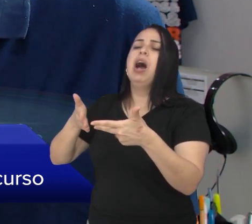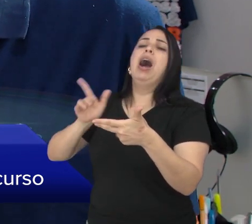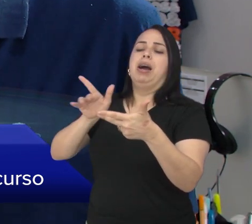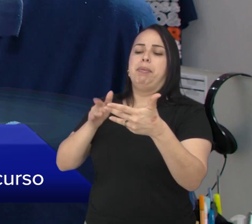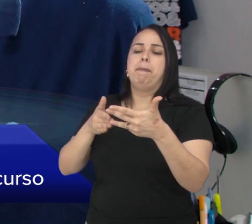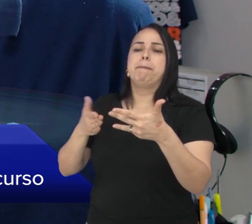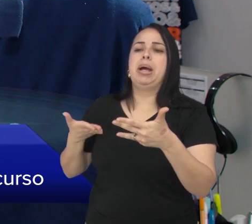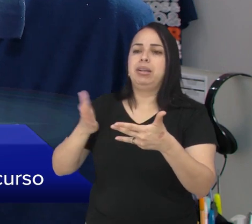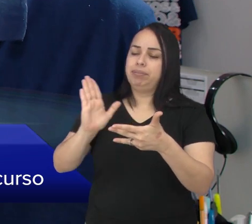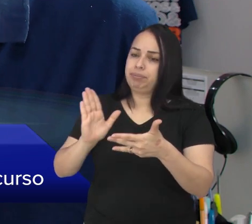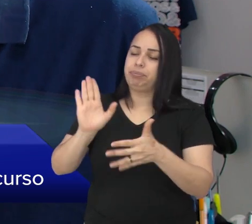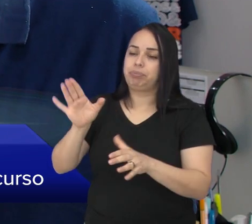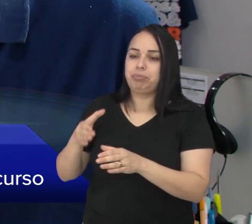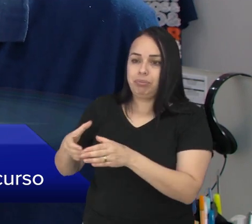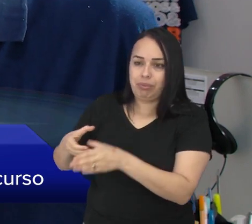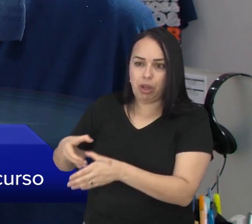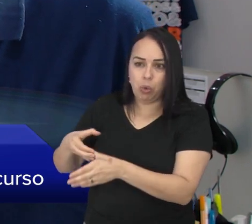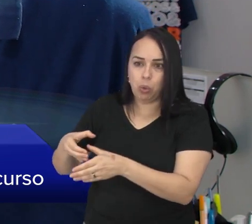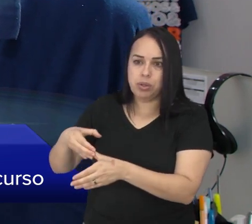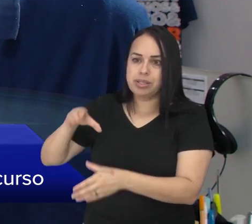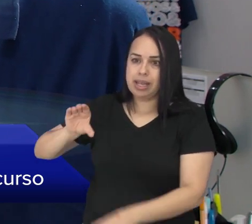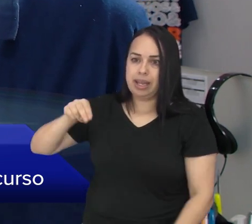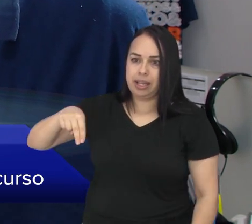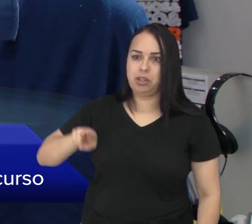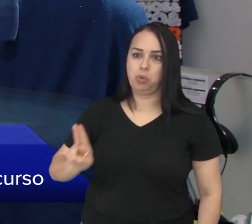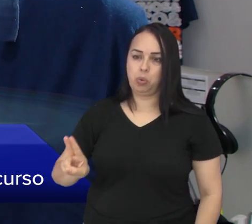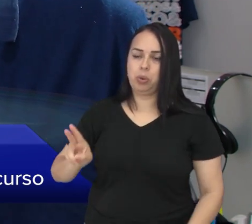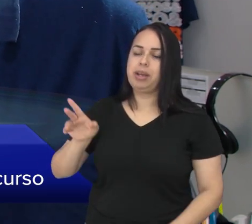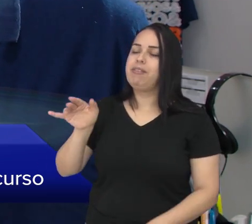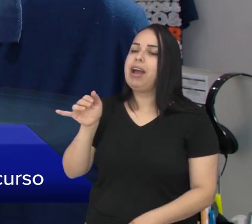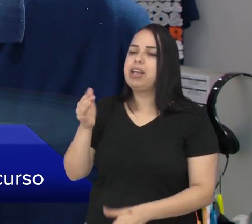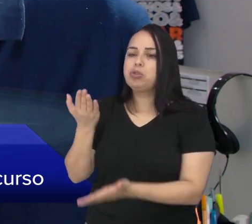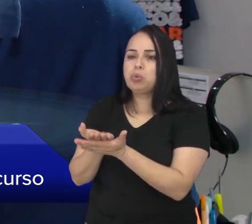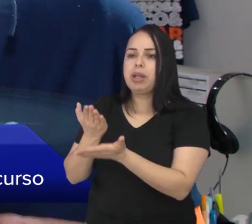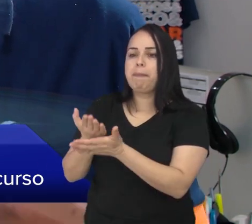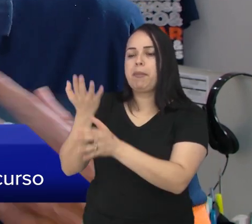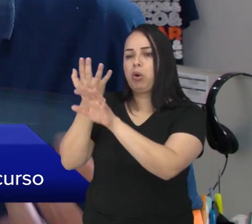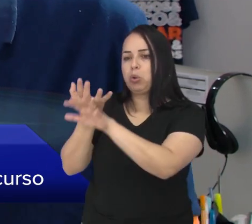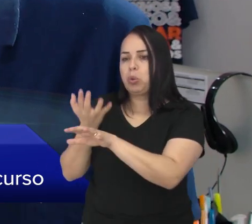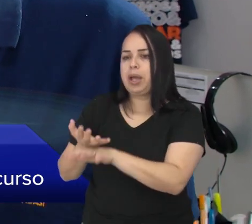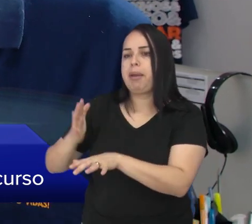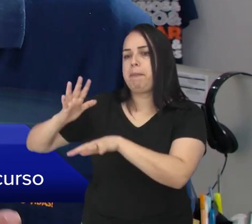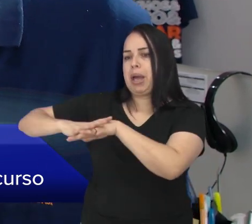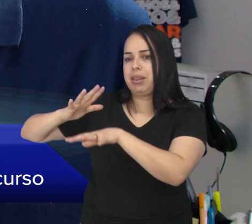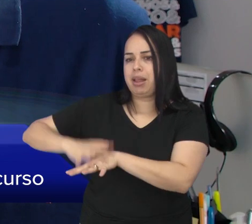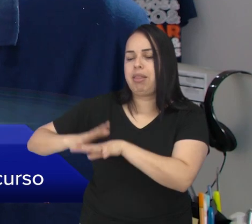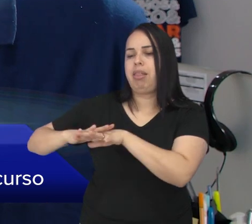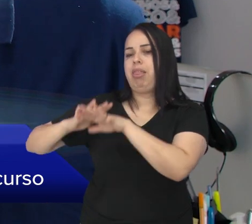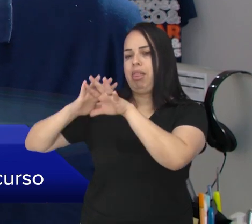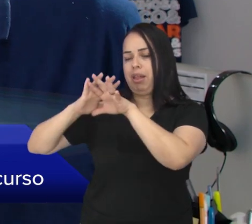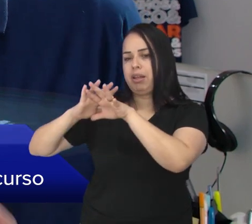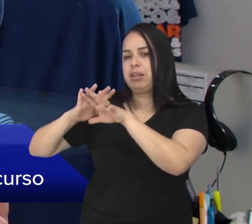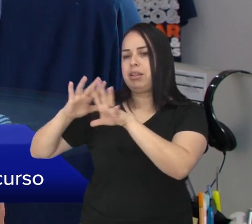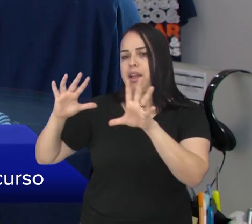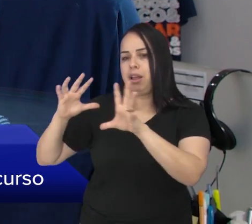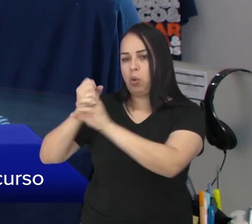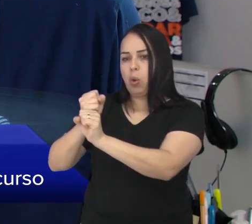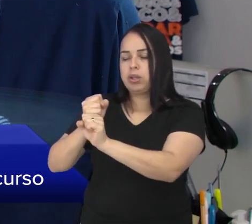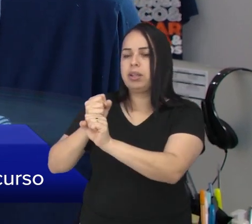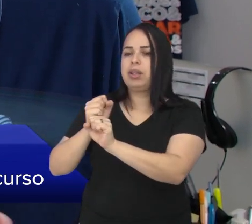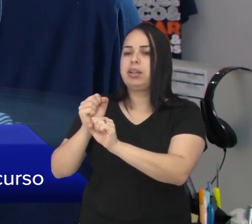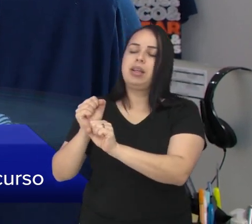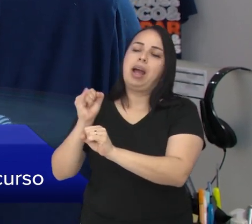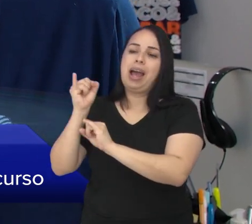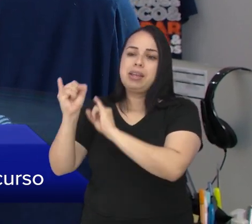para um concurso como o CNU, onde ele vai estudar disciplinas como português, matemática, raciocínio lógico, essas